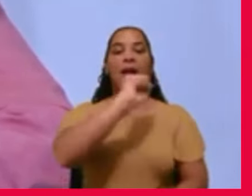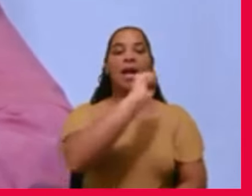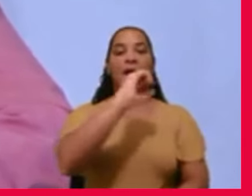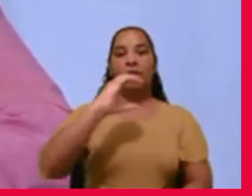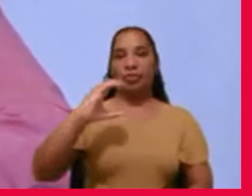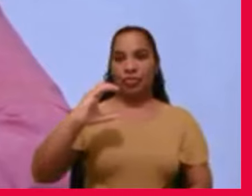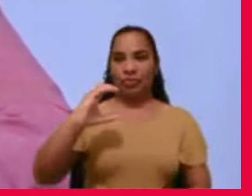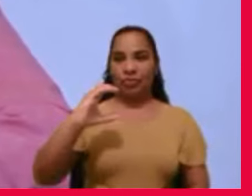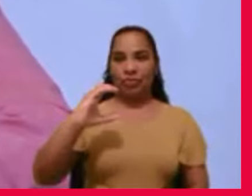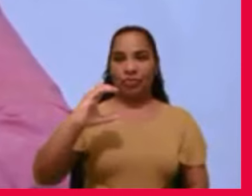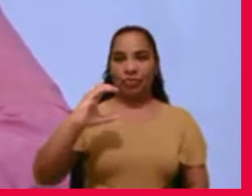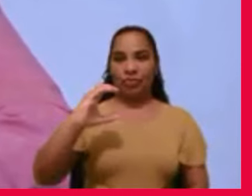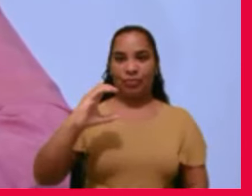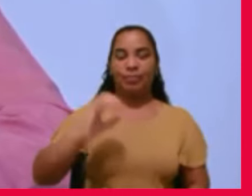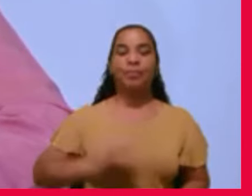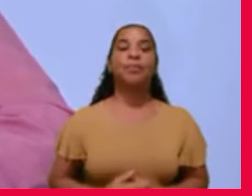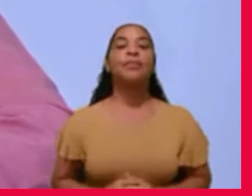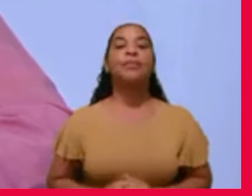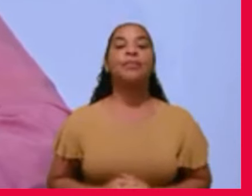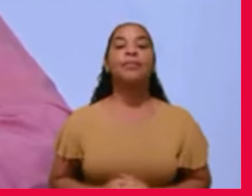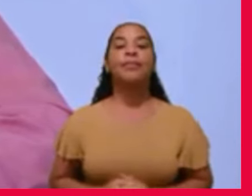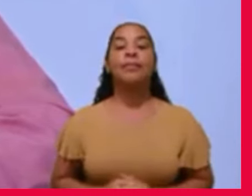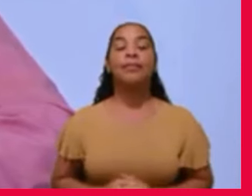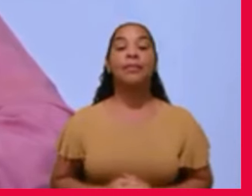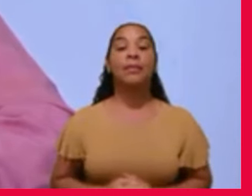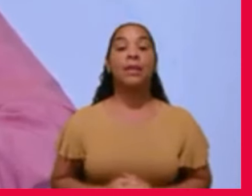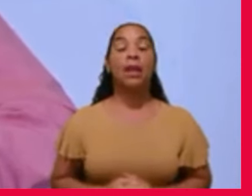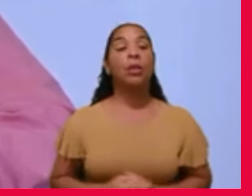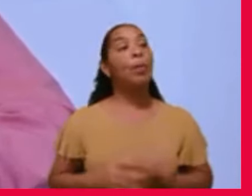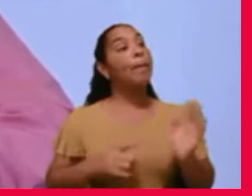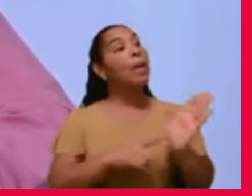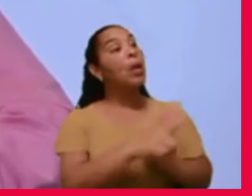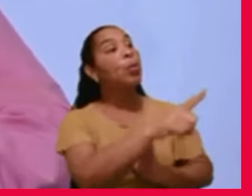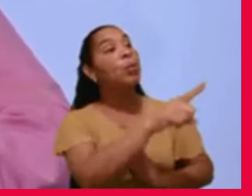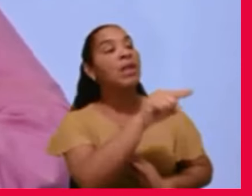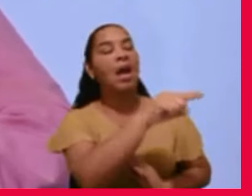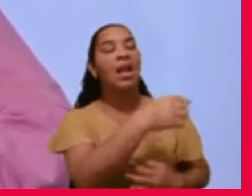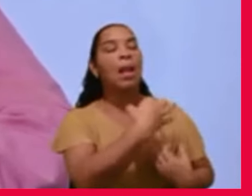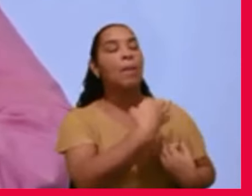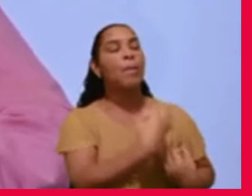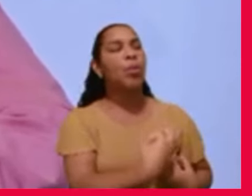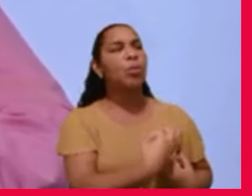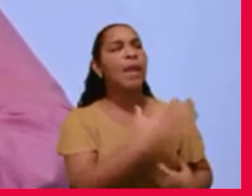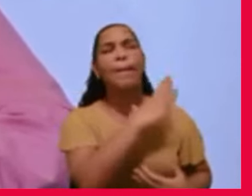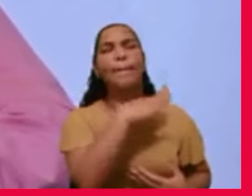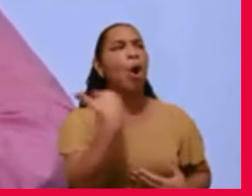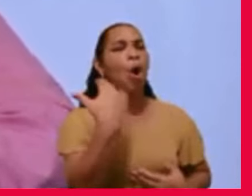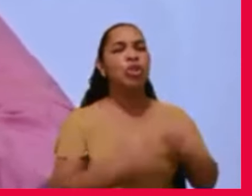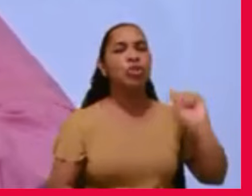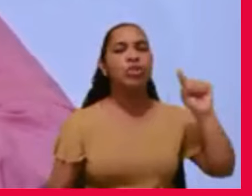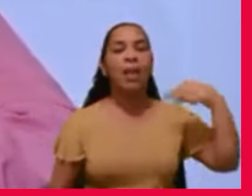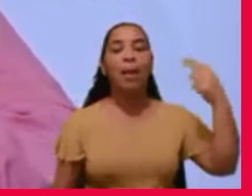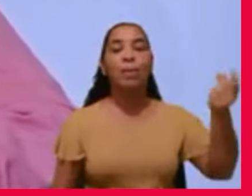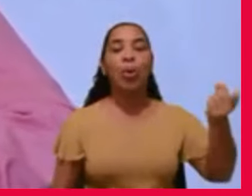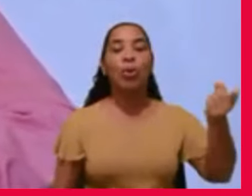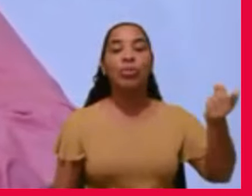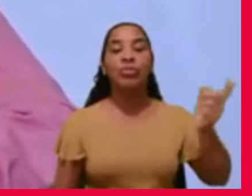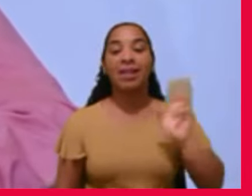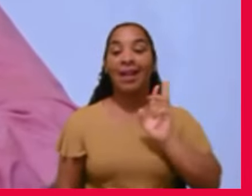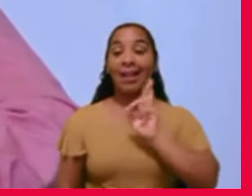lhe perguntaram o que é que acontece depois da morte, ele respondeu, vida,